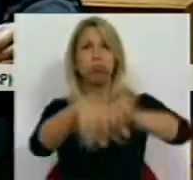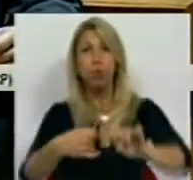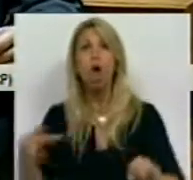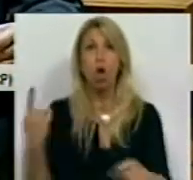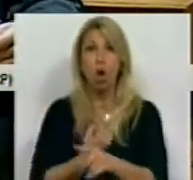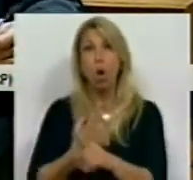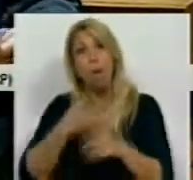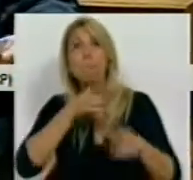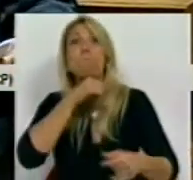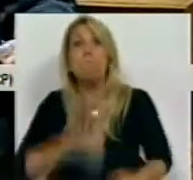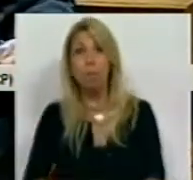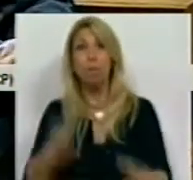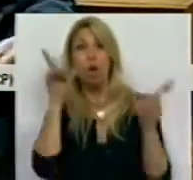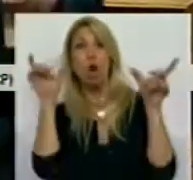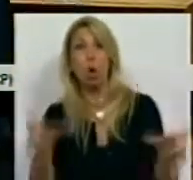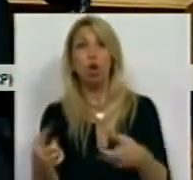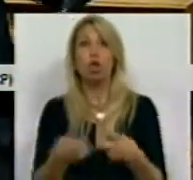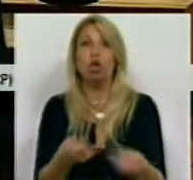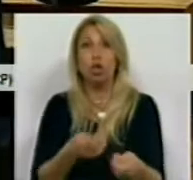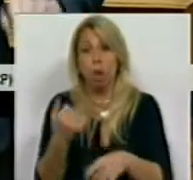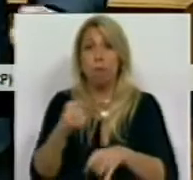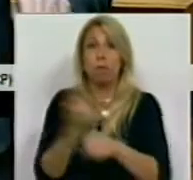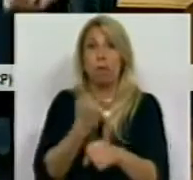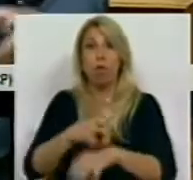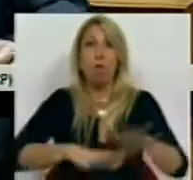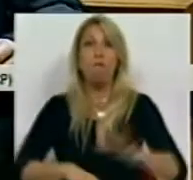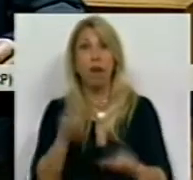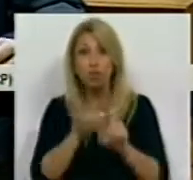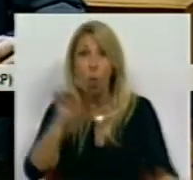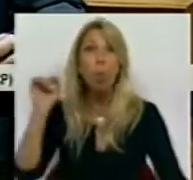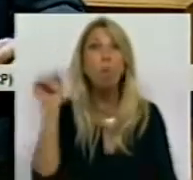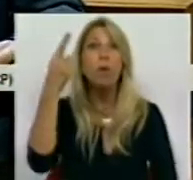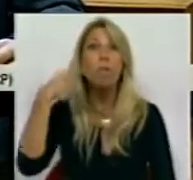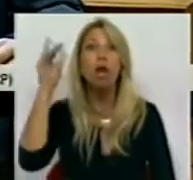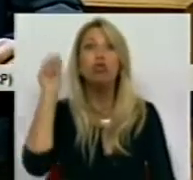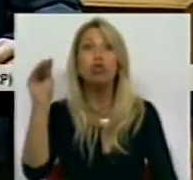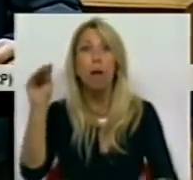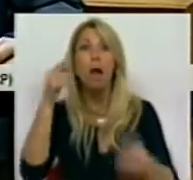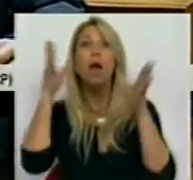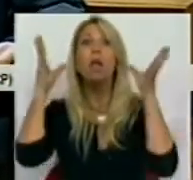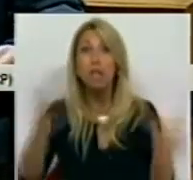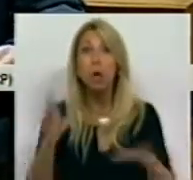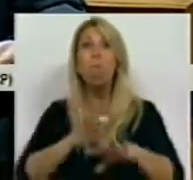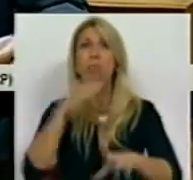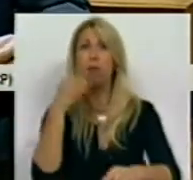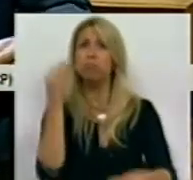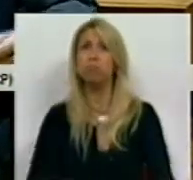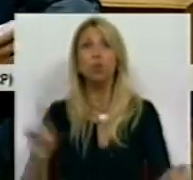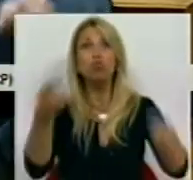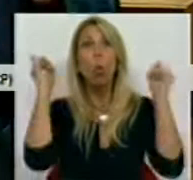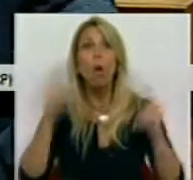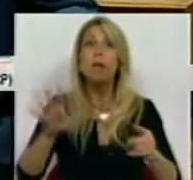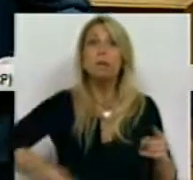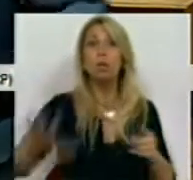o controle de gestão por parte dos trabalhadores, que aliás foram os primeiros a alertar para infames situações de gestão ruinosa